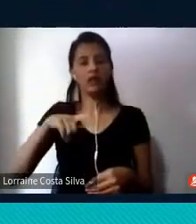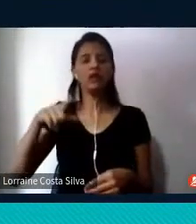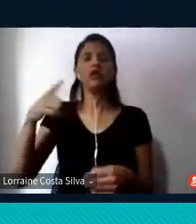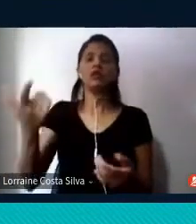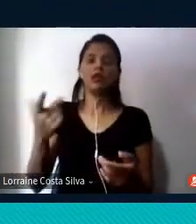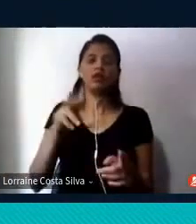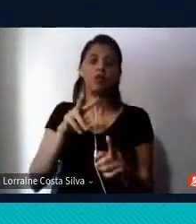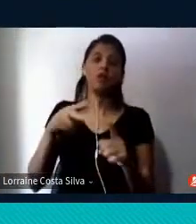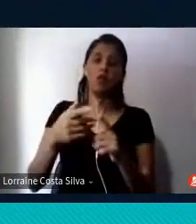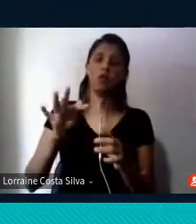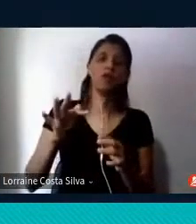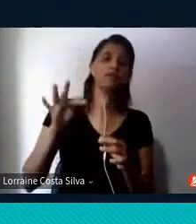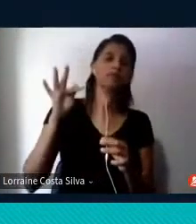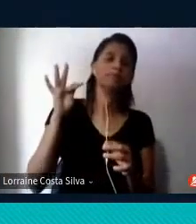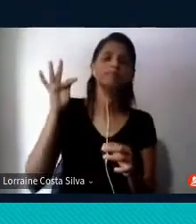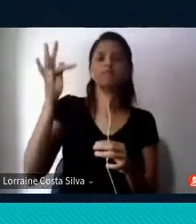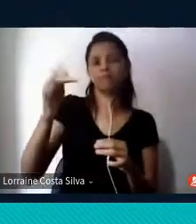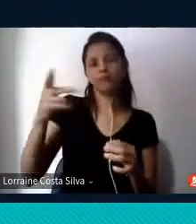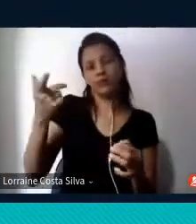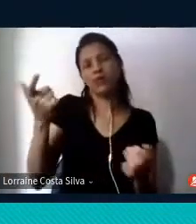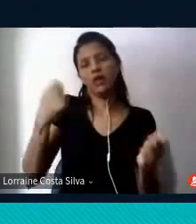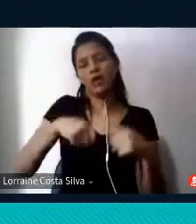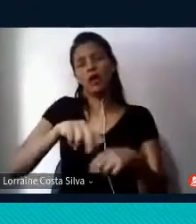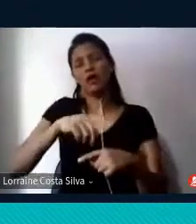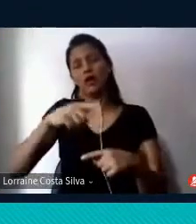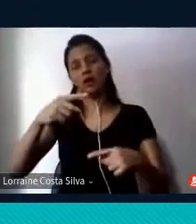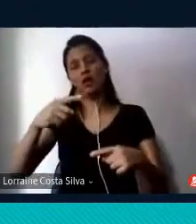governo ia mudar a política deles em relação